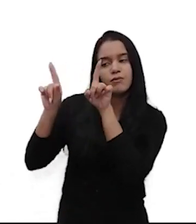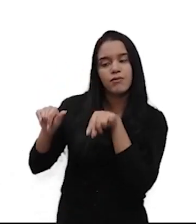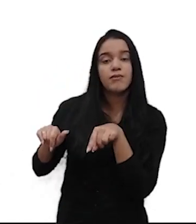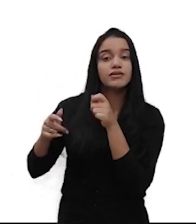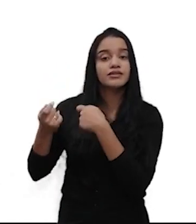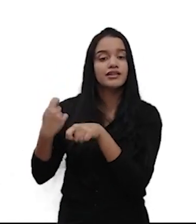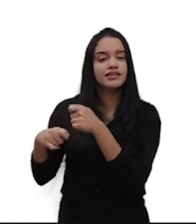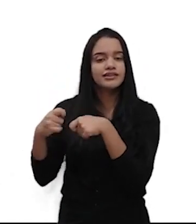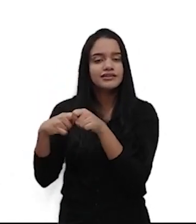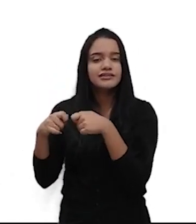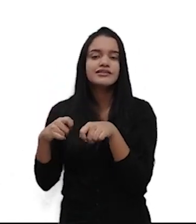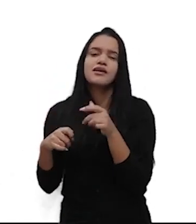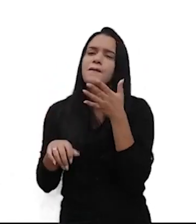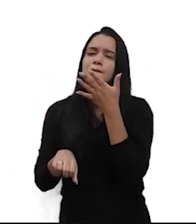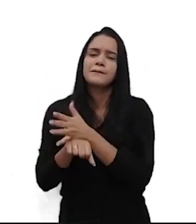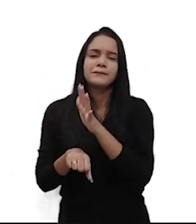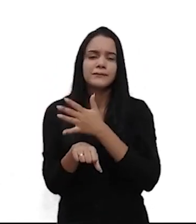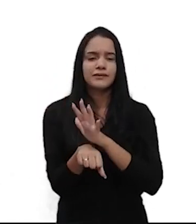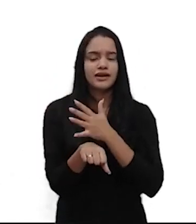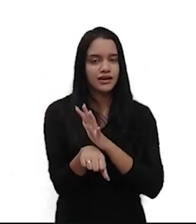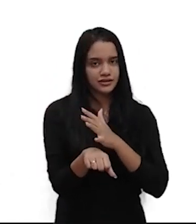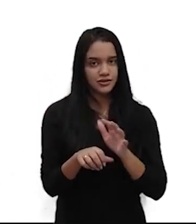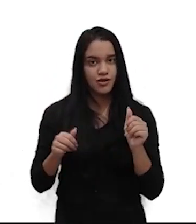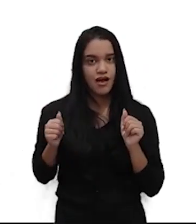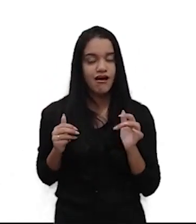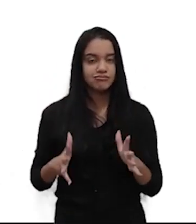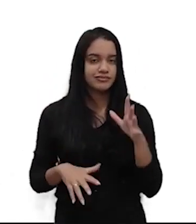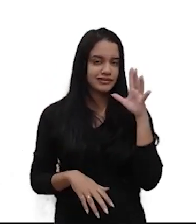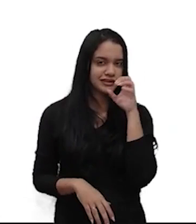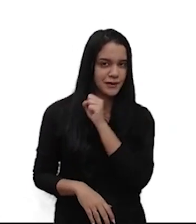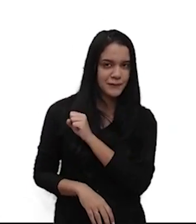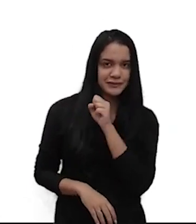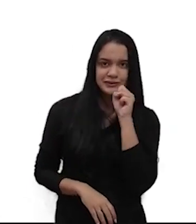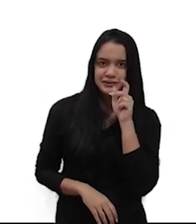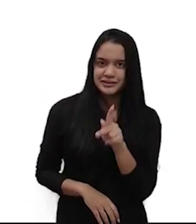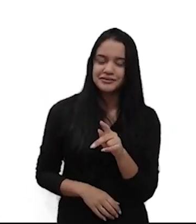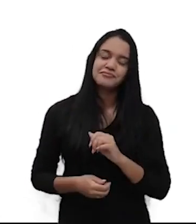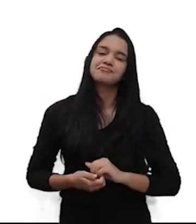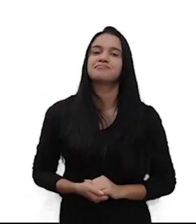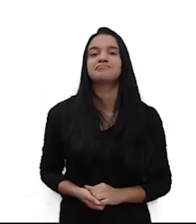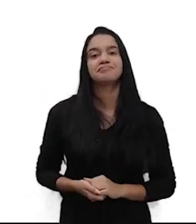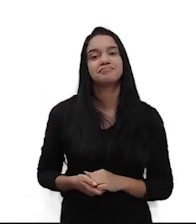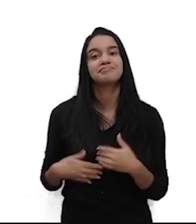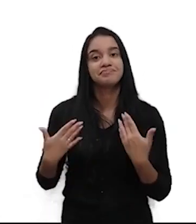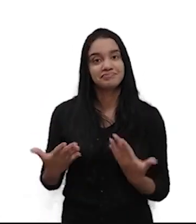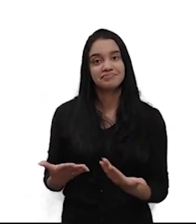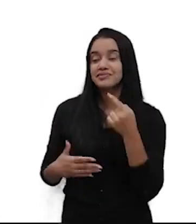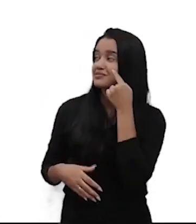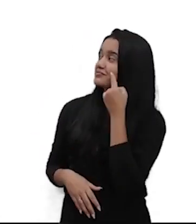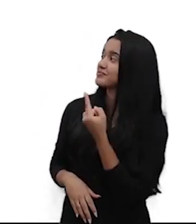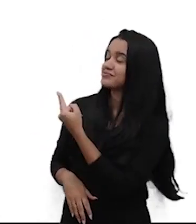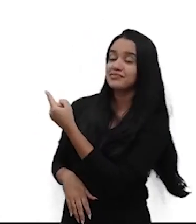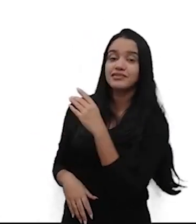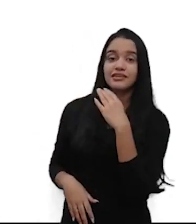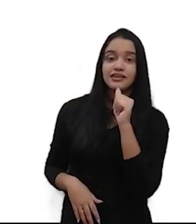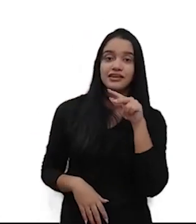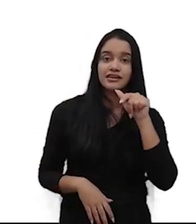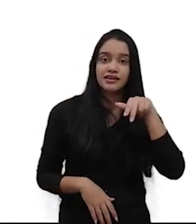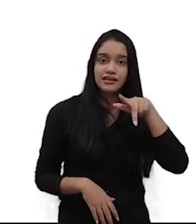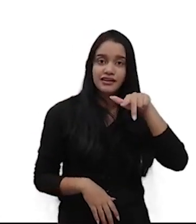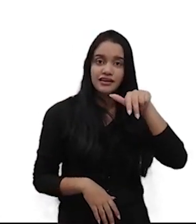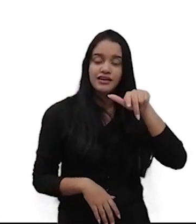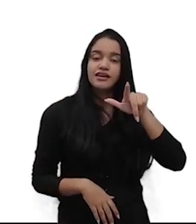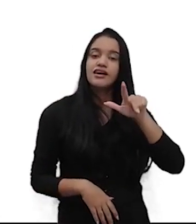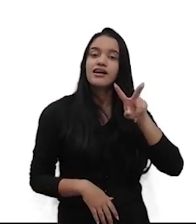prática, mais aplicável, mais rápido. Então, o modelo de negócio Canva, ele possui nove